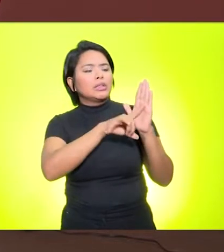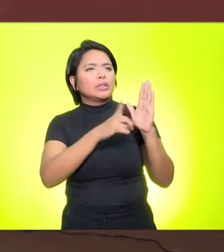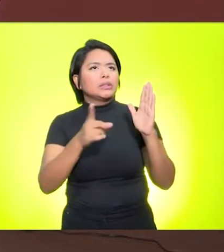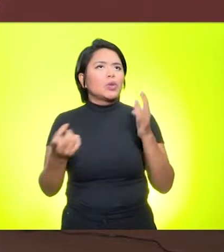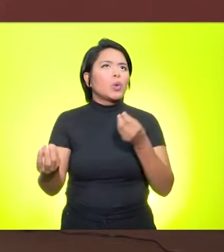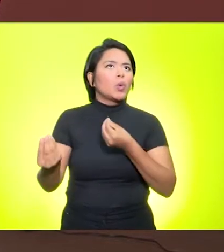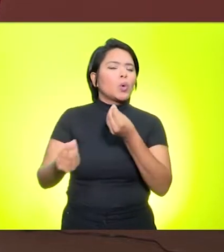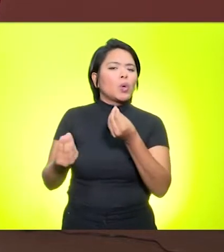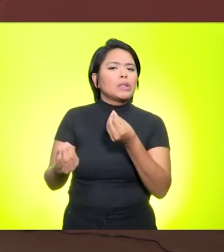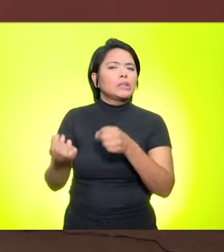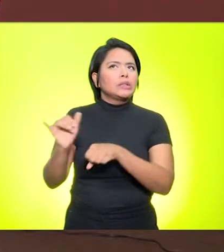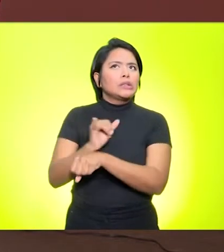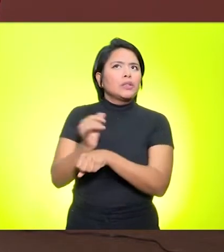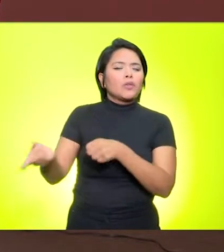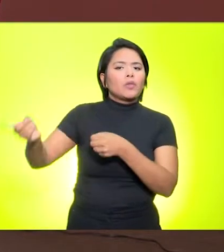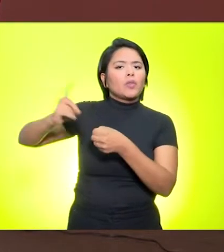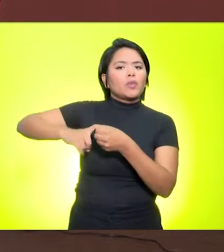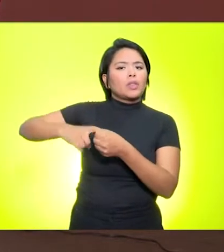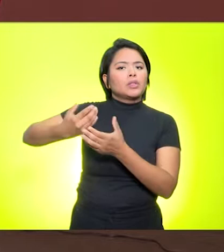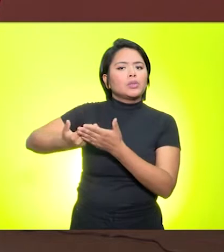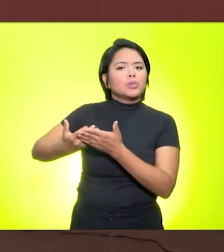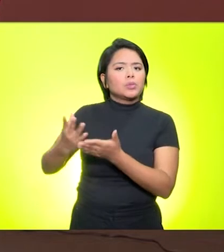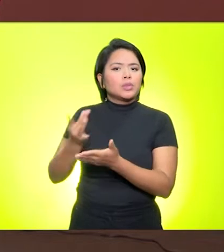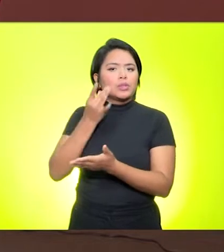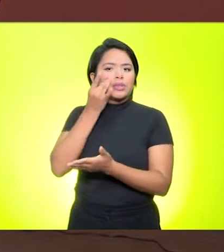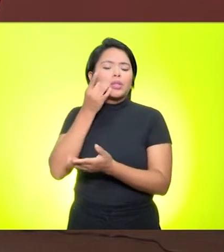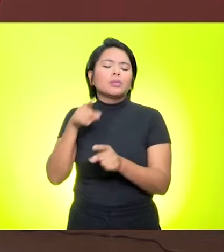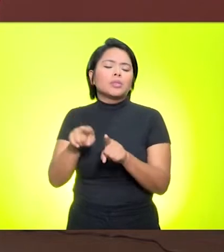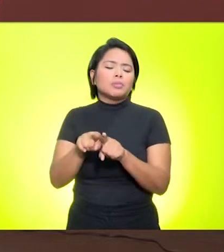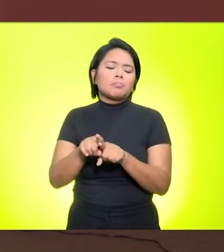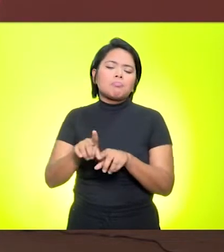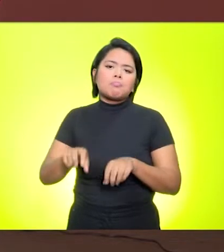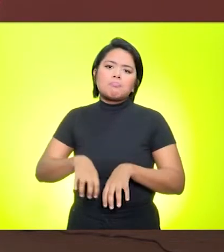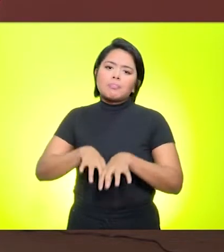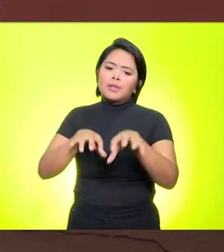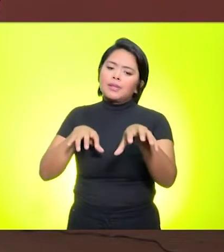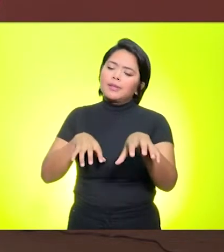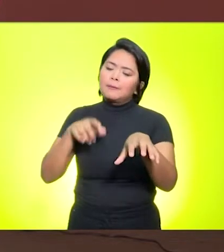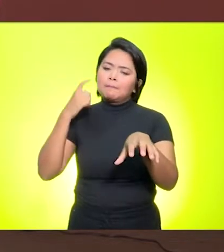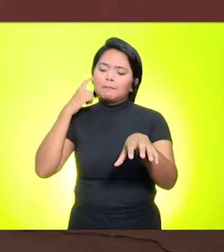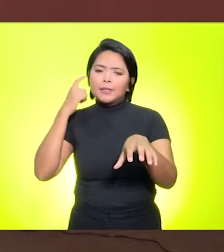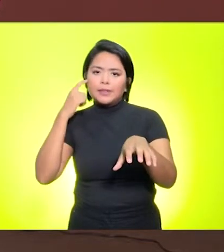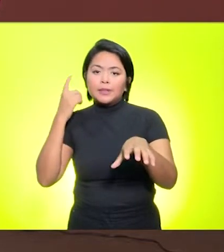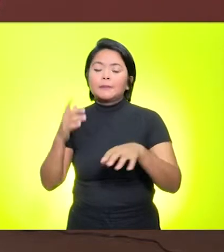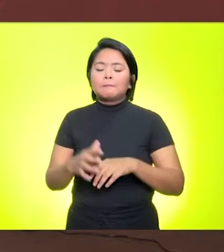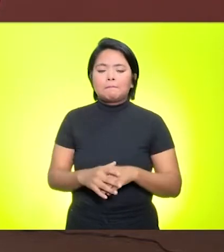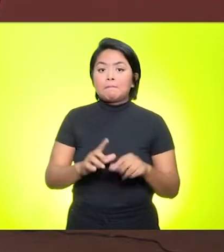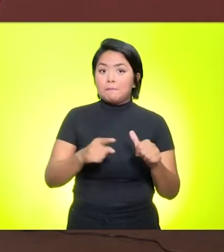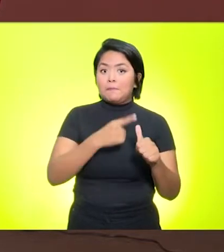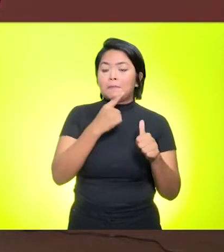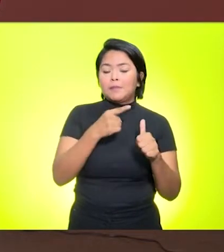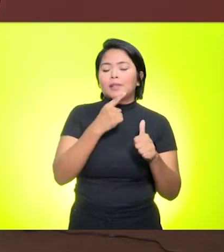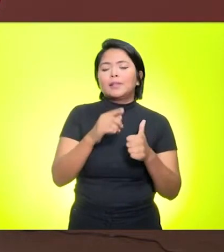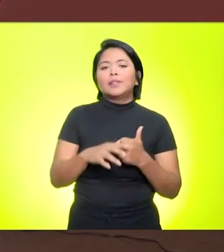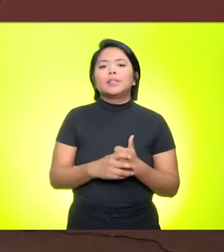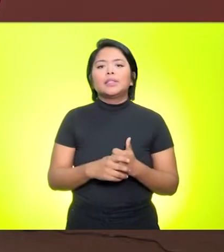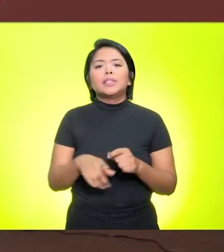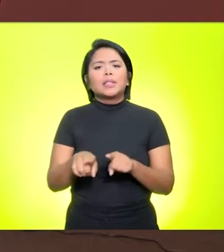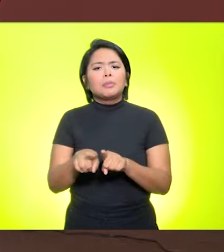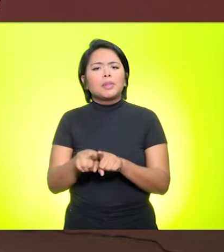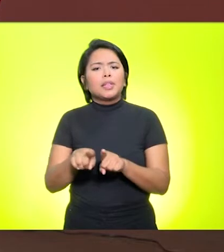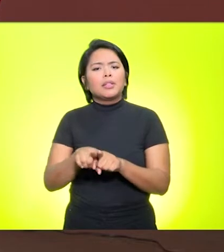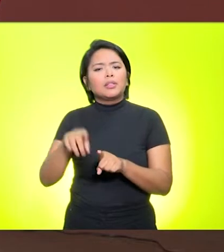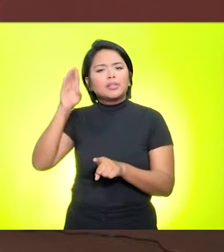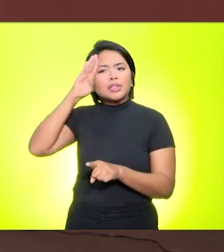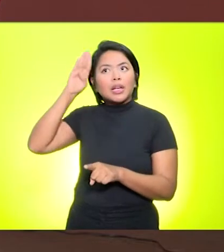presenciais, fazer o sistema remoto. Então, isso foi o primeiro ponto, os alunos